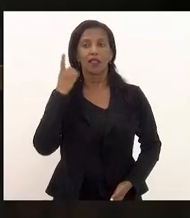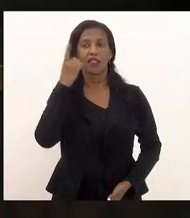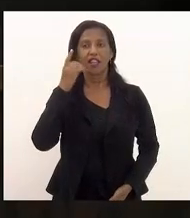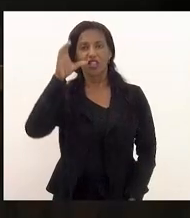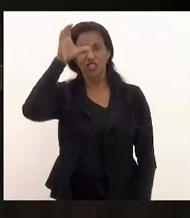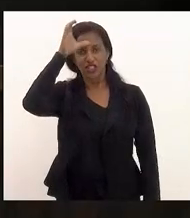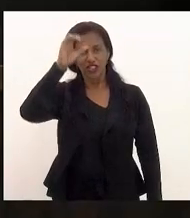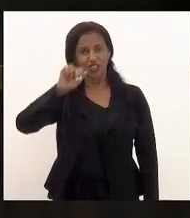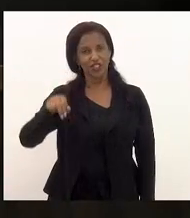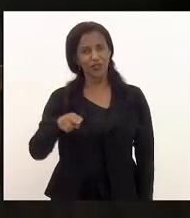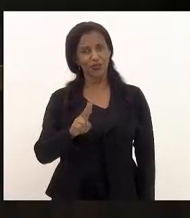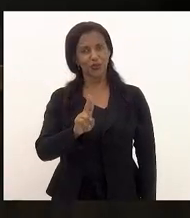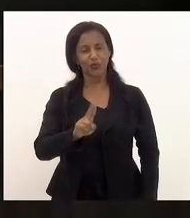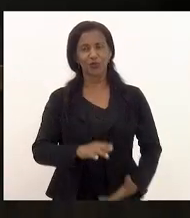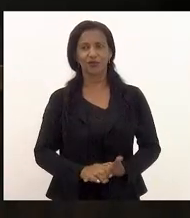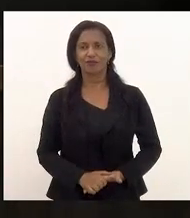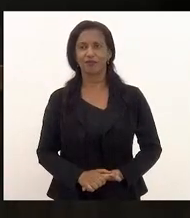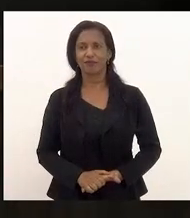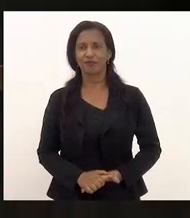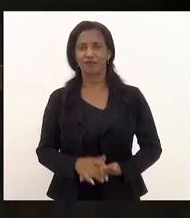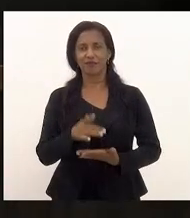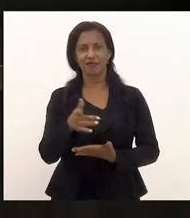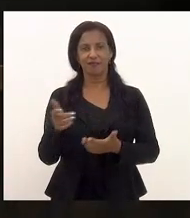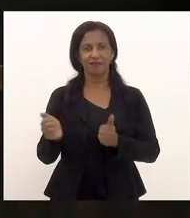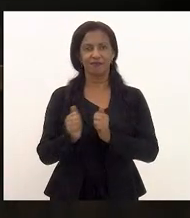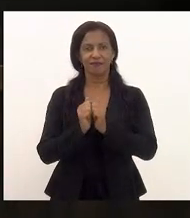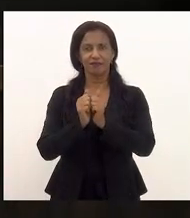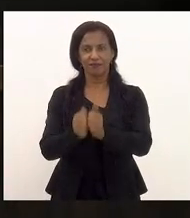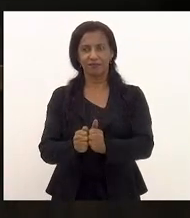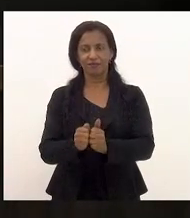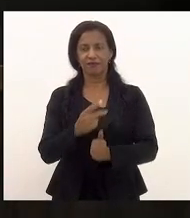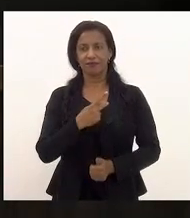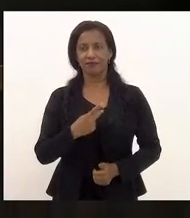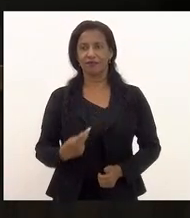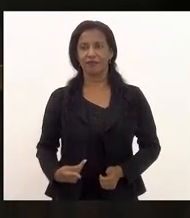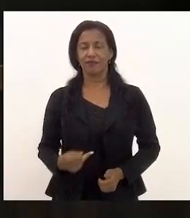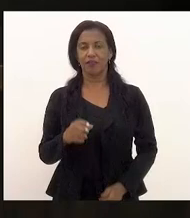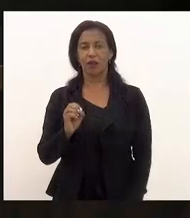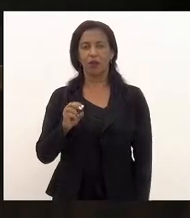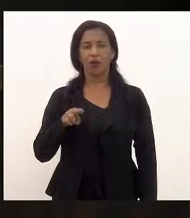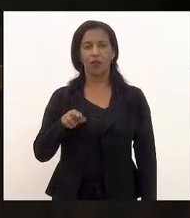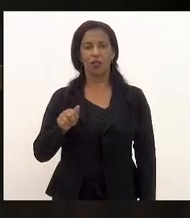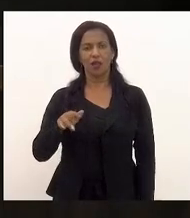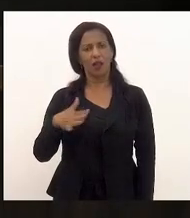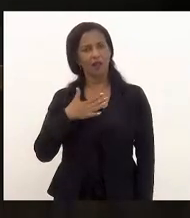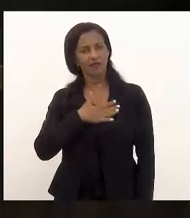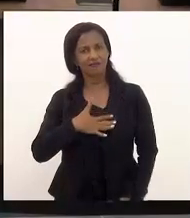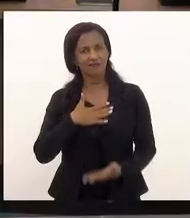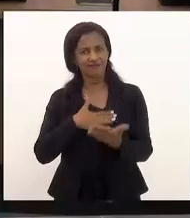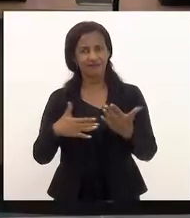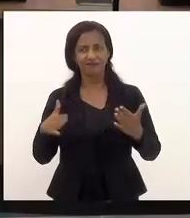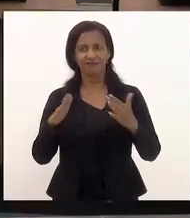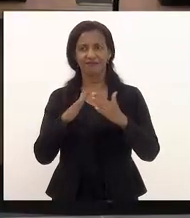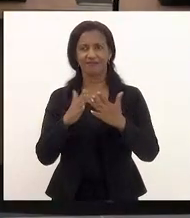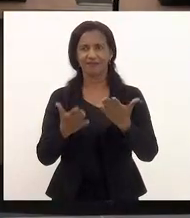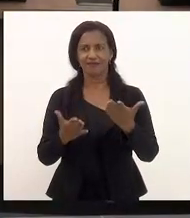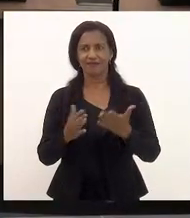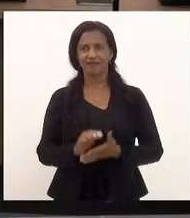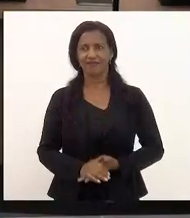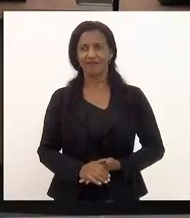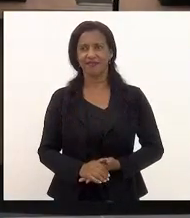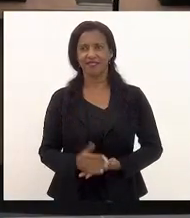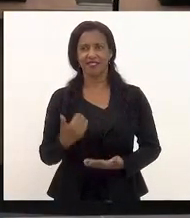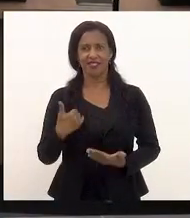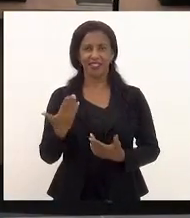Tia Ju que está acompanhada da senhora presidente da Unali seja bem-vindo a essa casa quero me